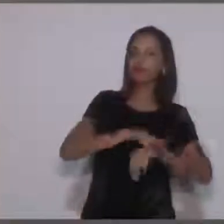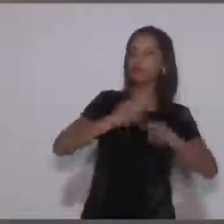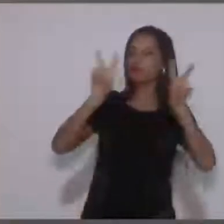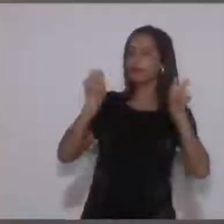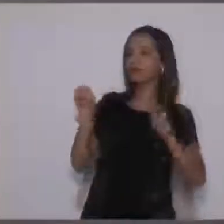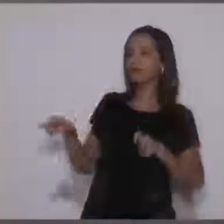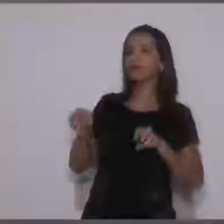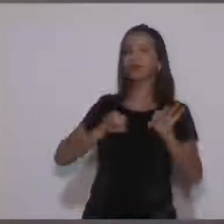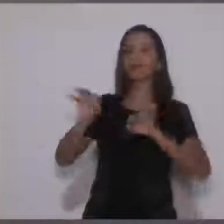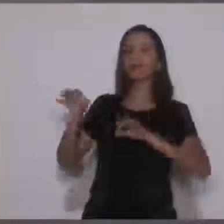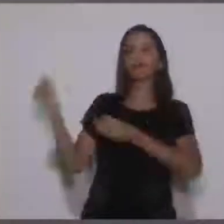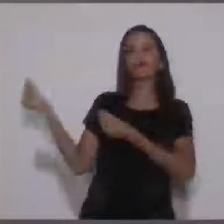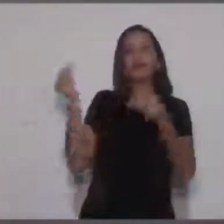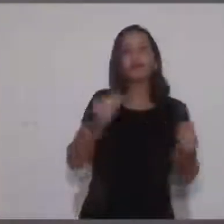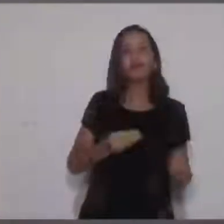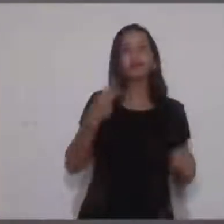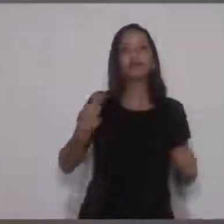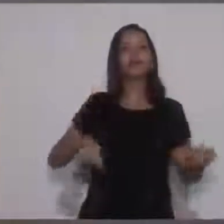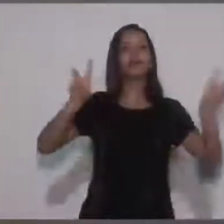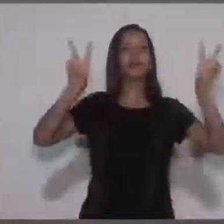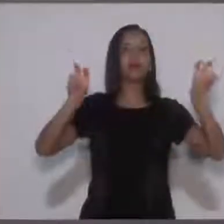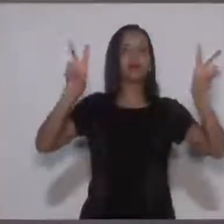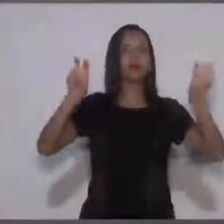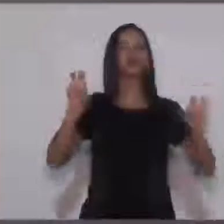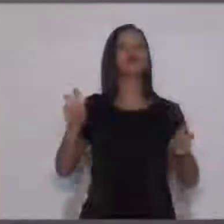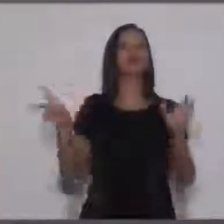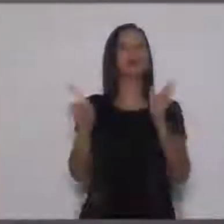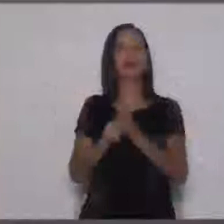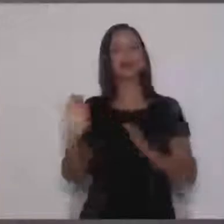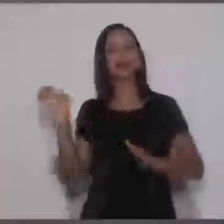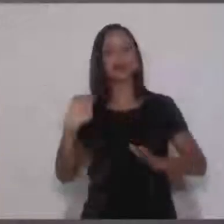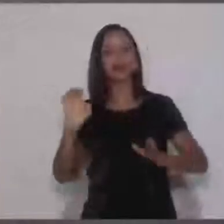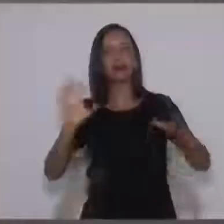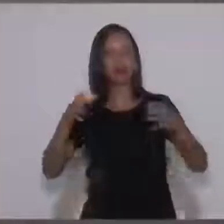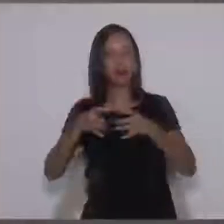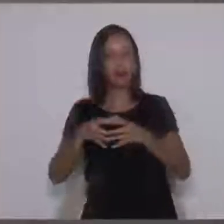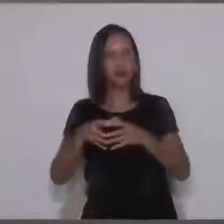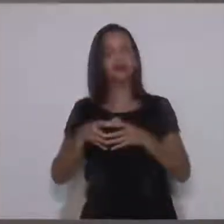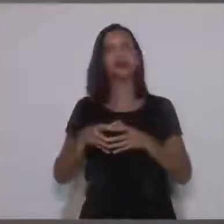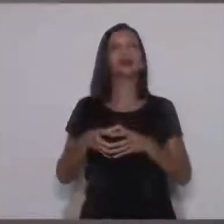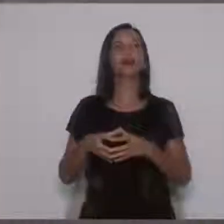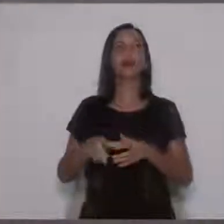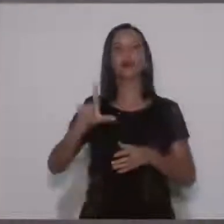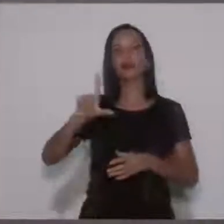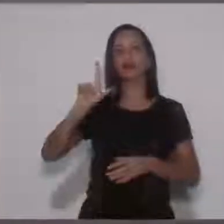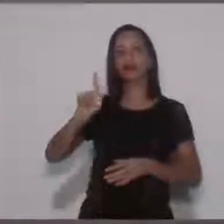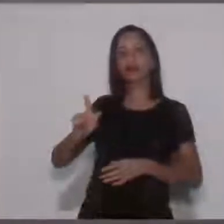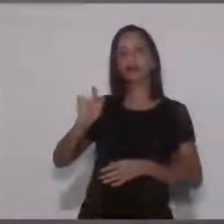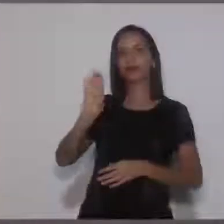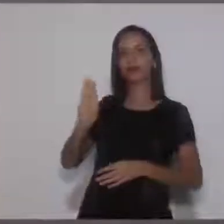projetos que você traz, desse tema que você traz à tribuna do LGBT.